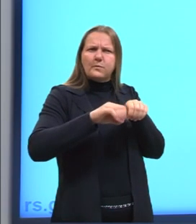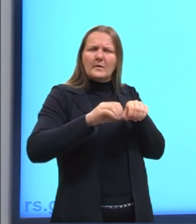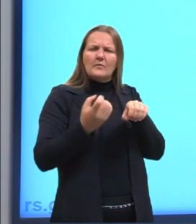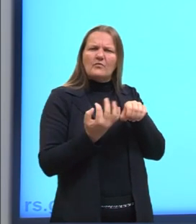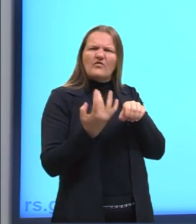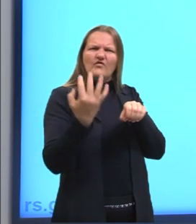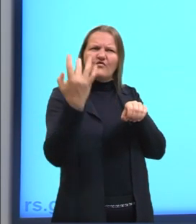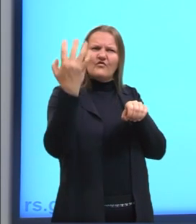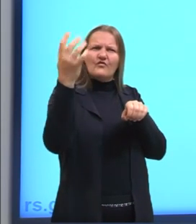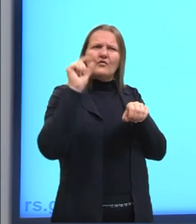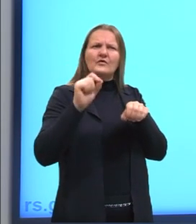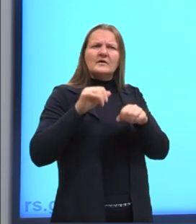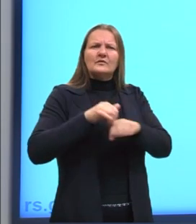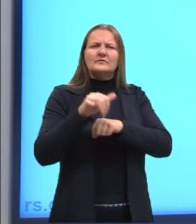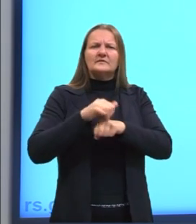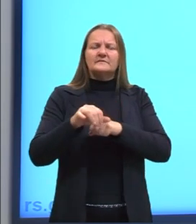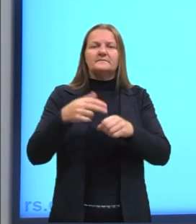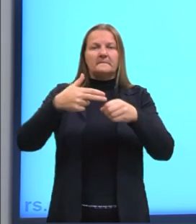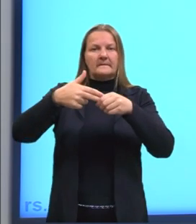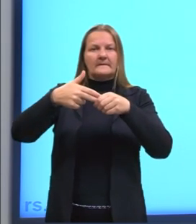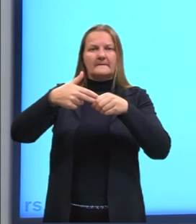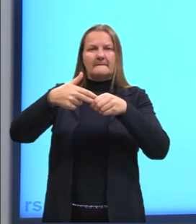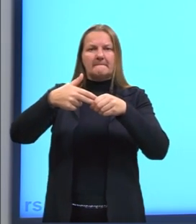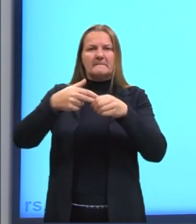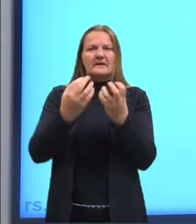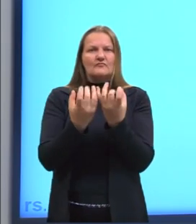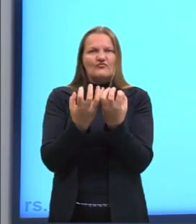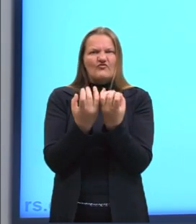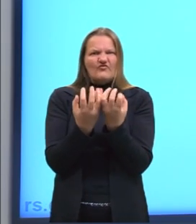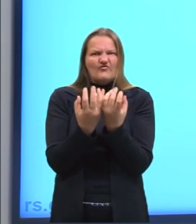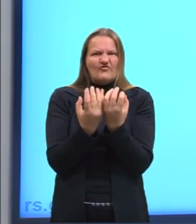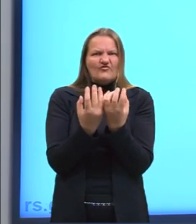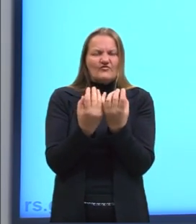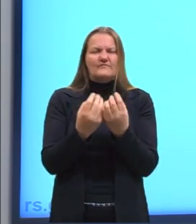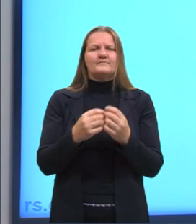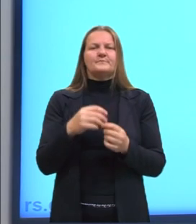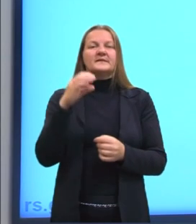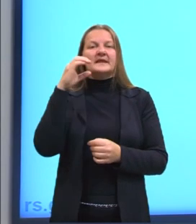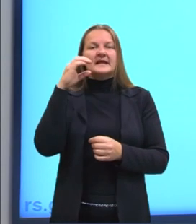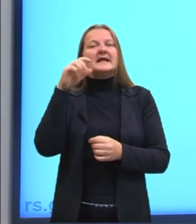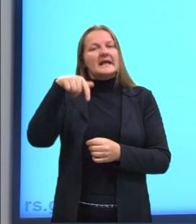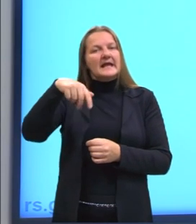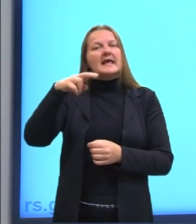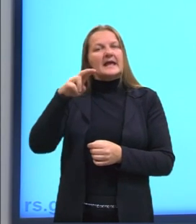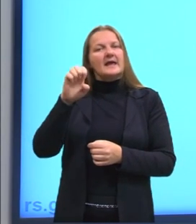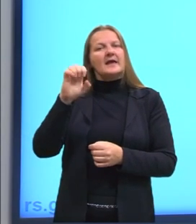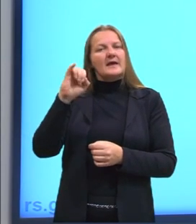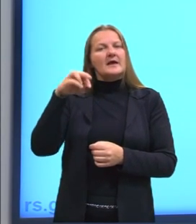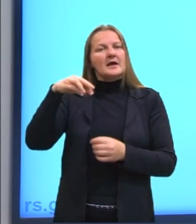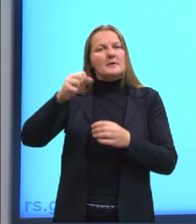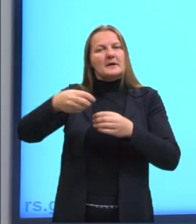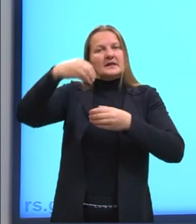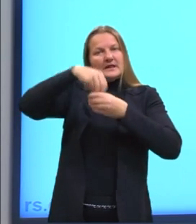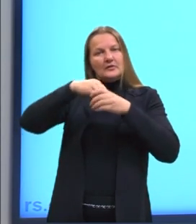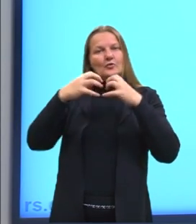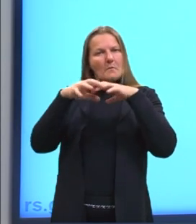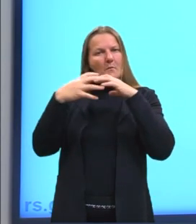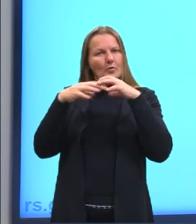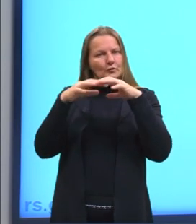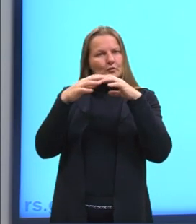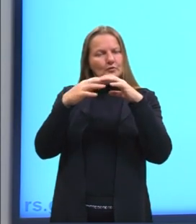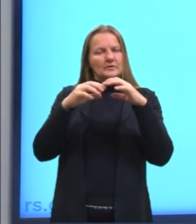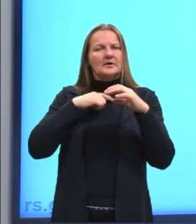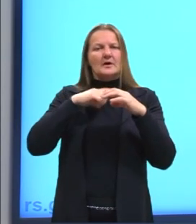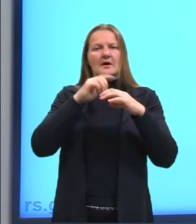O que que acontece, gente? A gasolina, ela é queimada, né? Ela existe um processo lá dentro do carro, né? Onde há